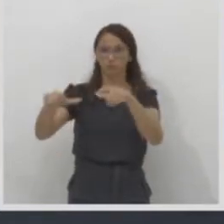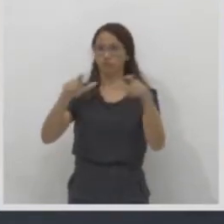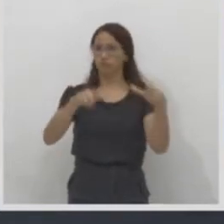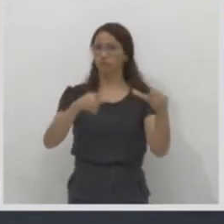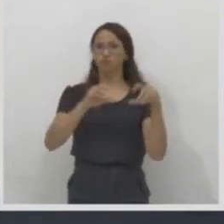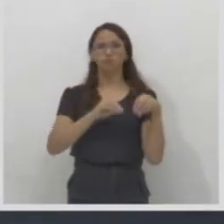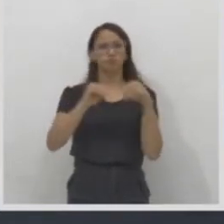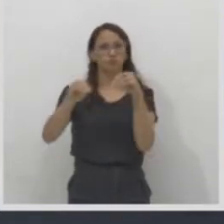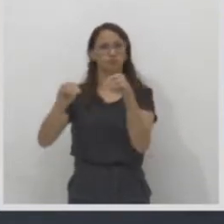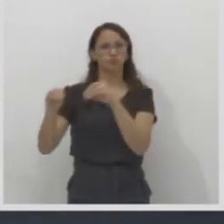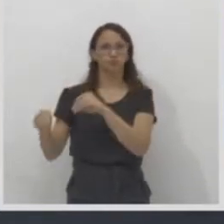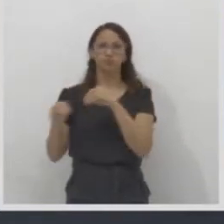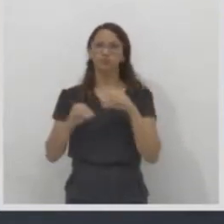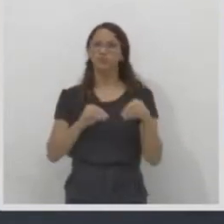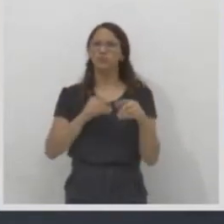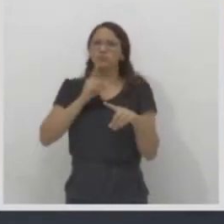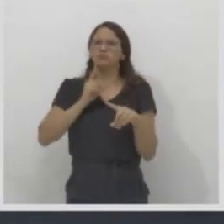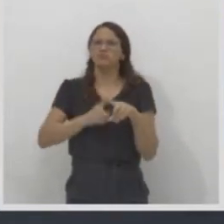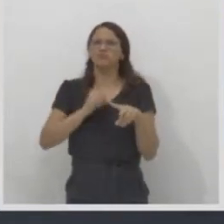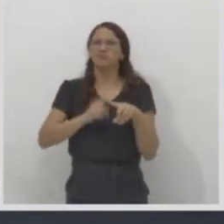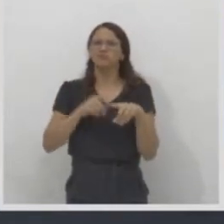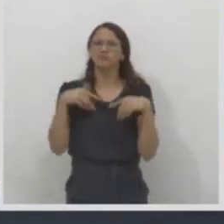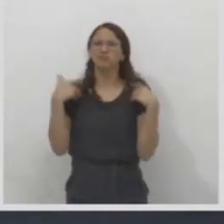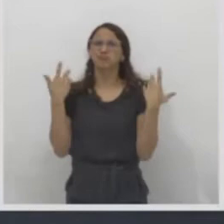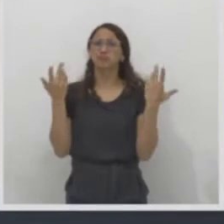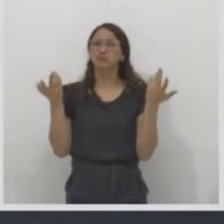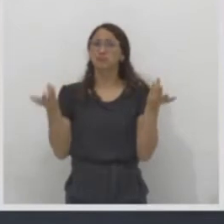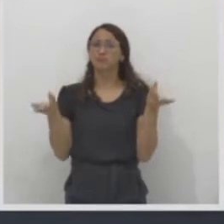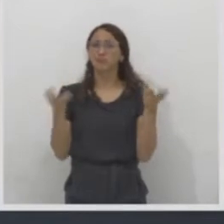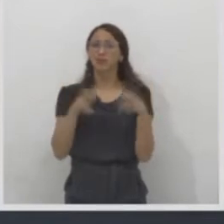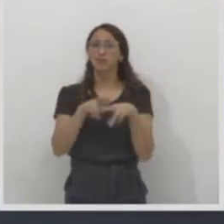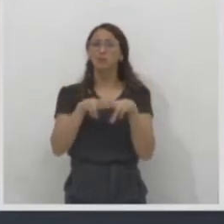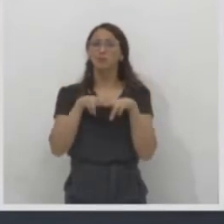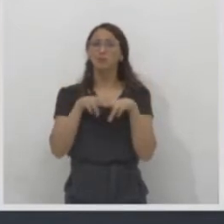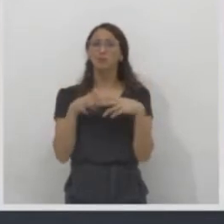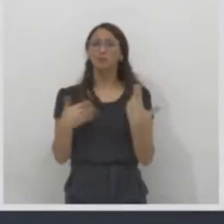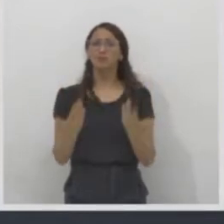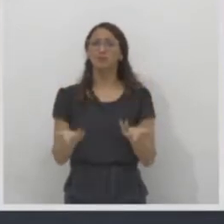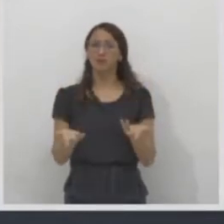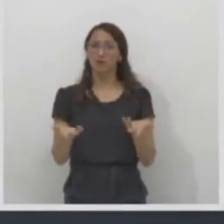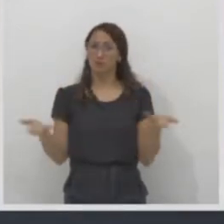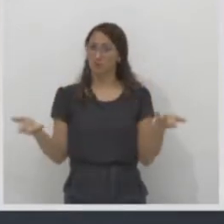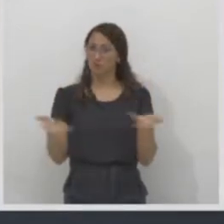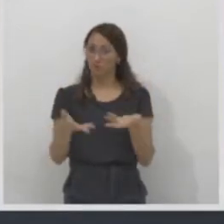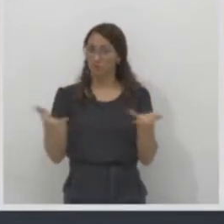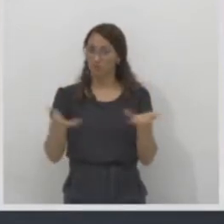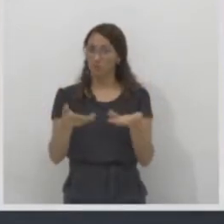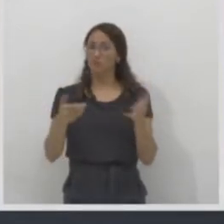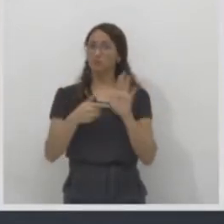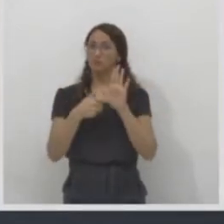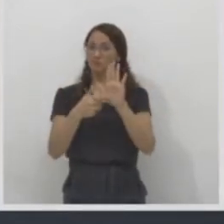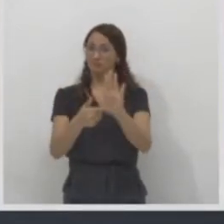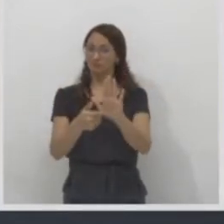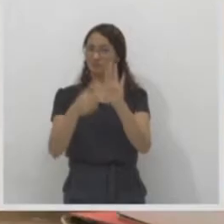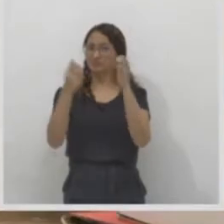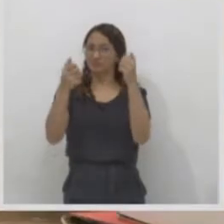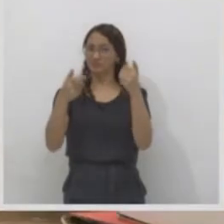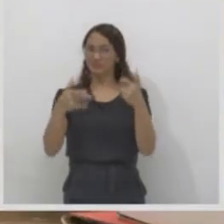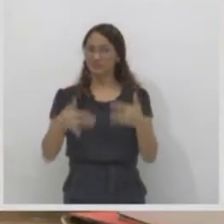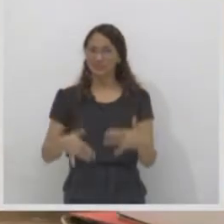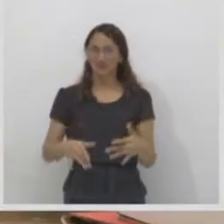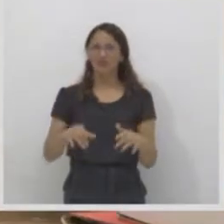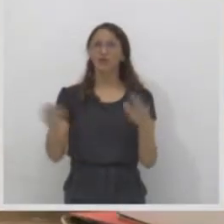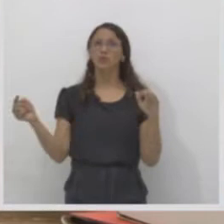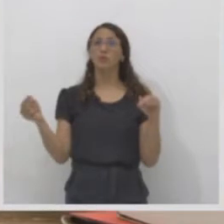os motivos dessa migração? Essa é a nossa aula de hoje. O objetivo é analisar